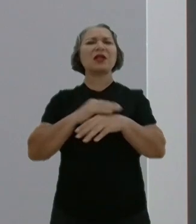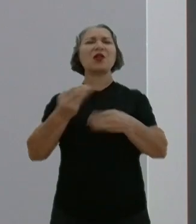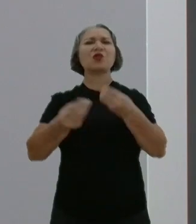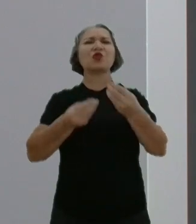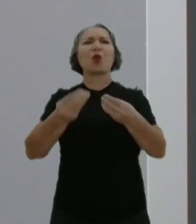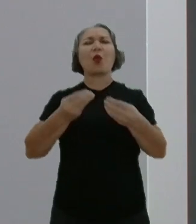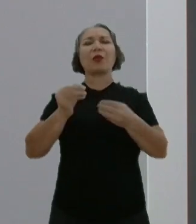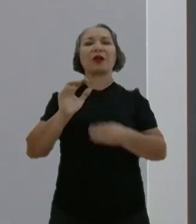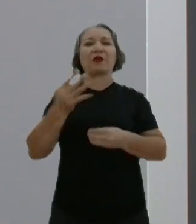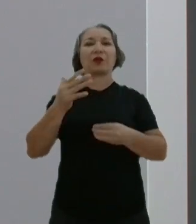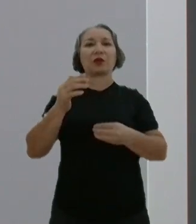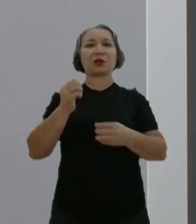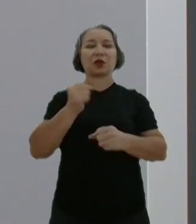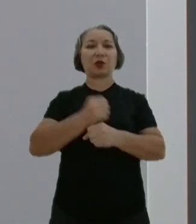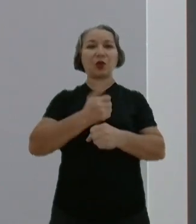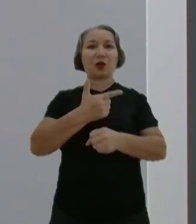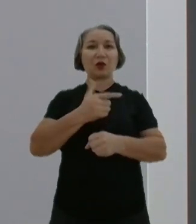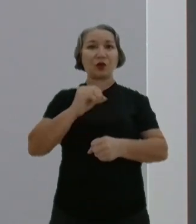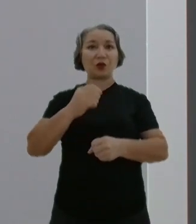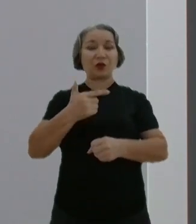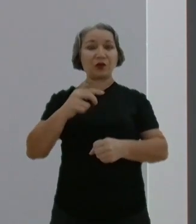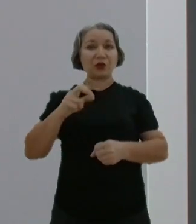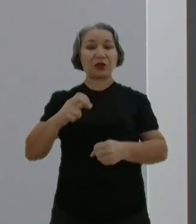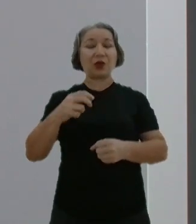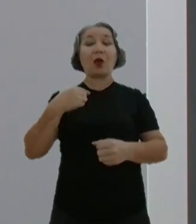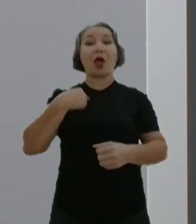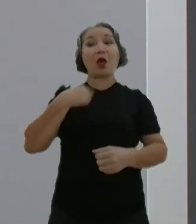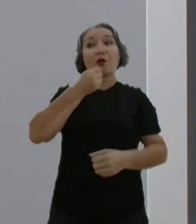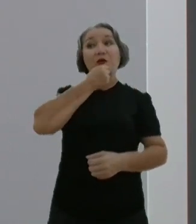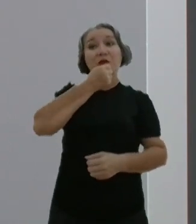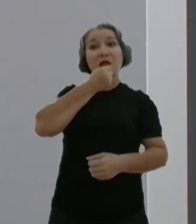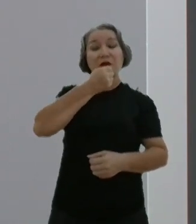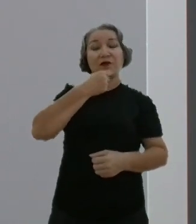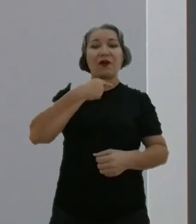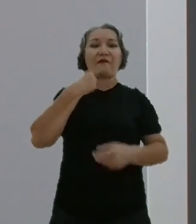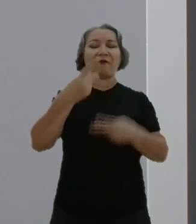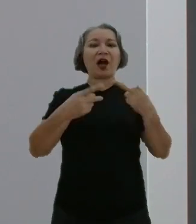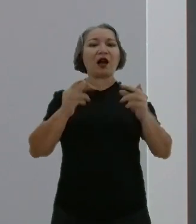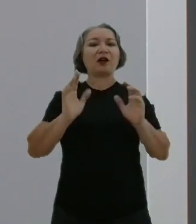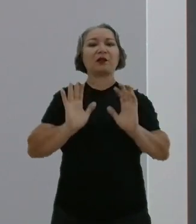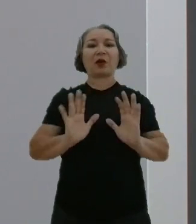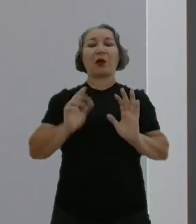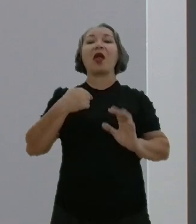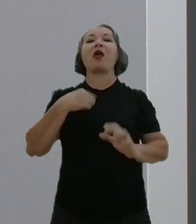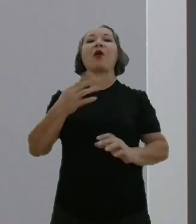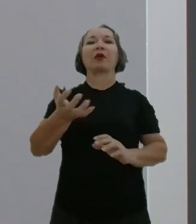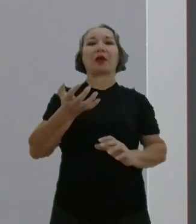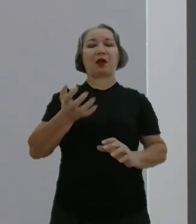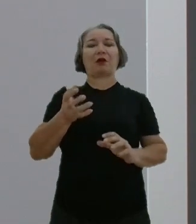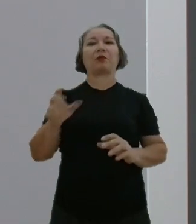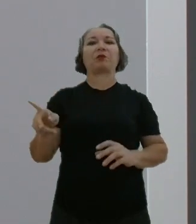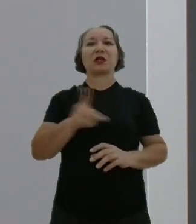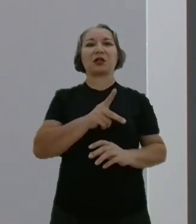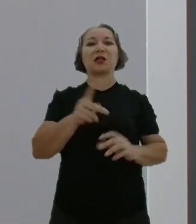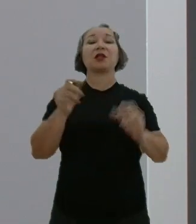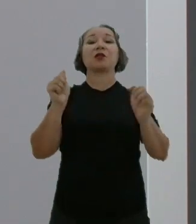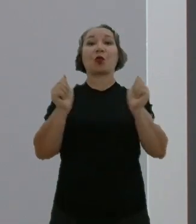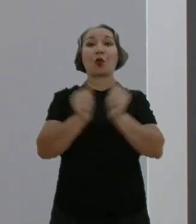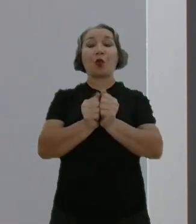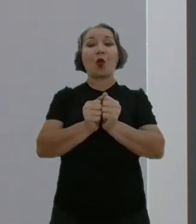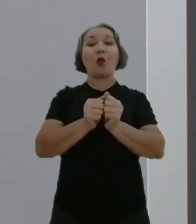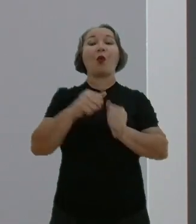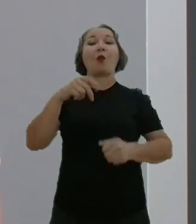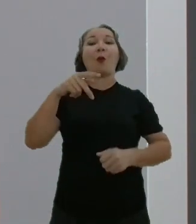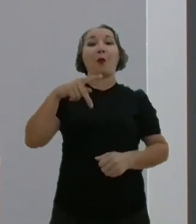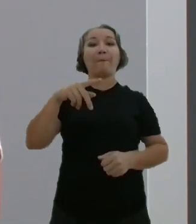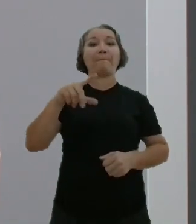entrevistas é o quê? Que eu particularmente não abro mão que a presidência da casa fique com o PL. Eu acho que isso aí é um fato,